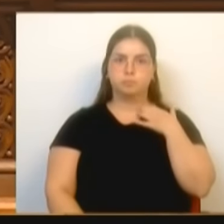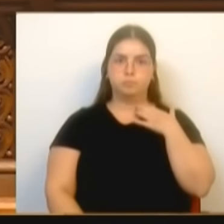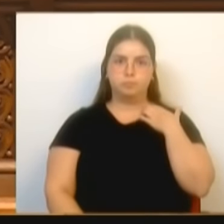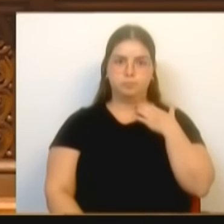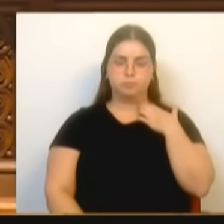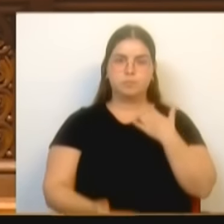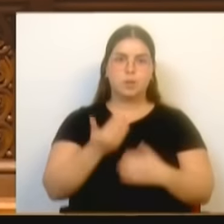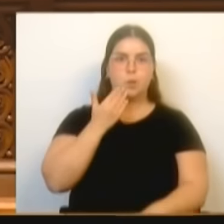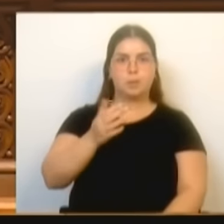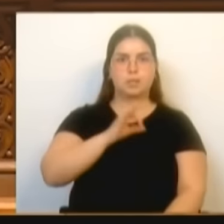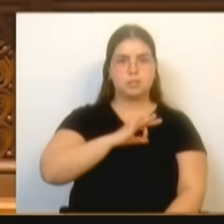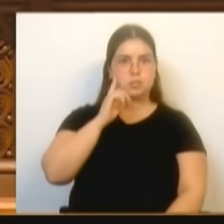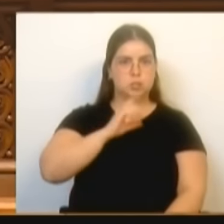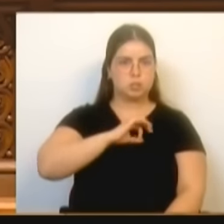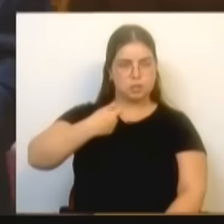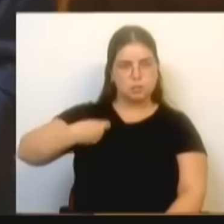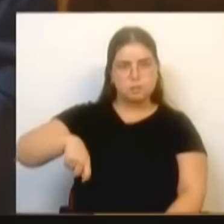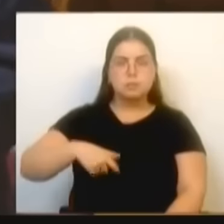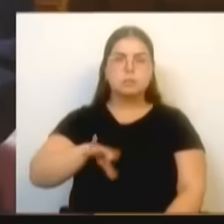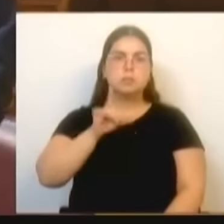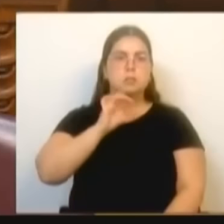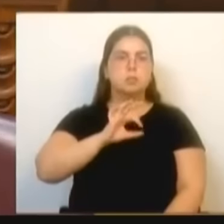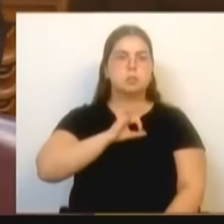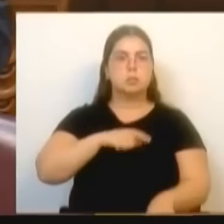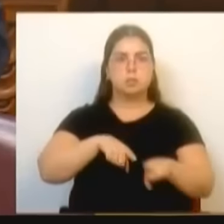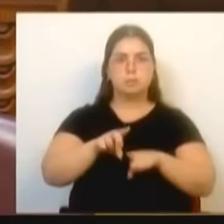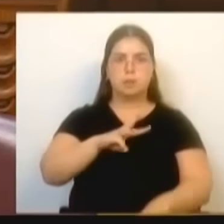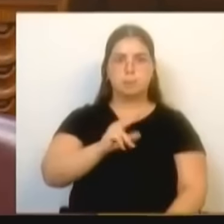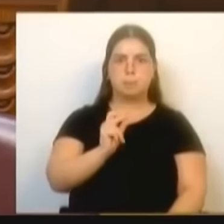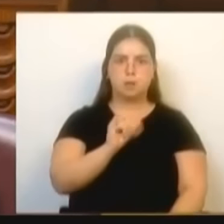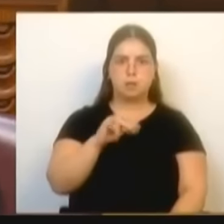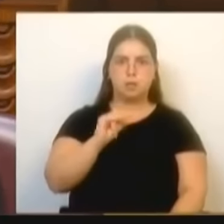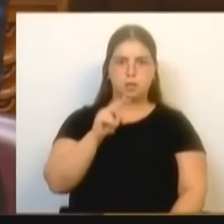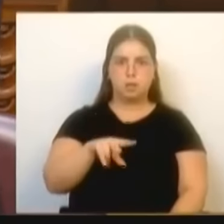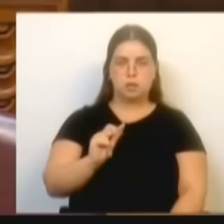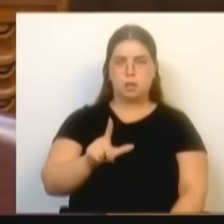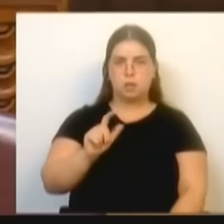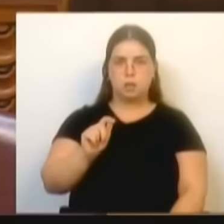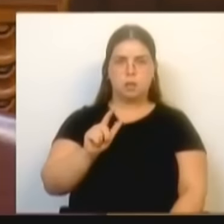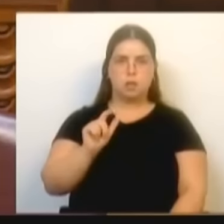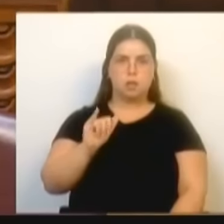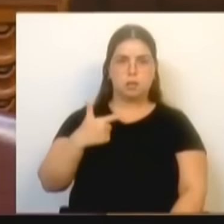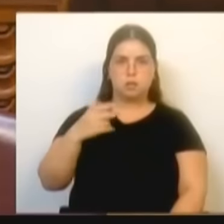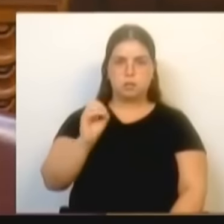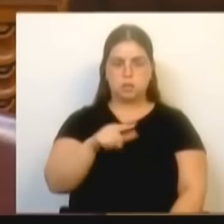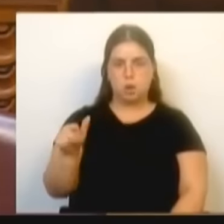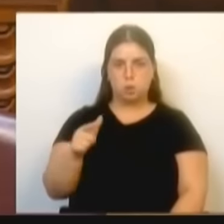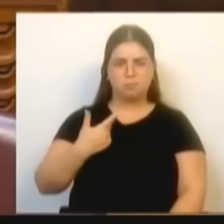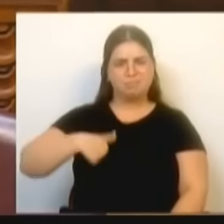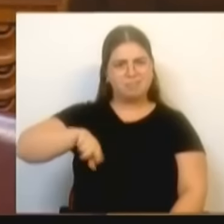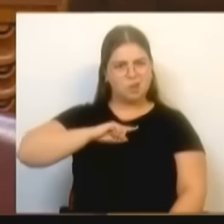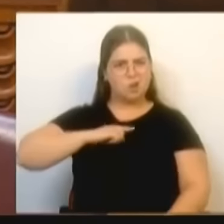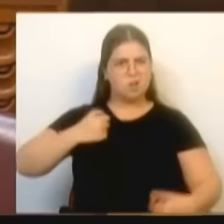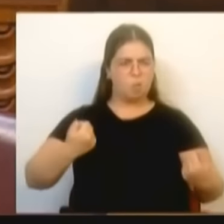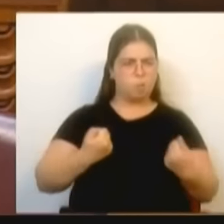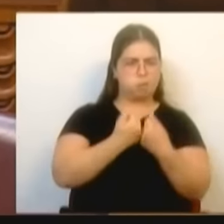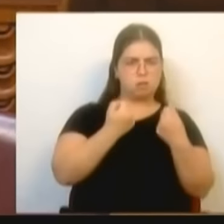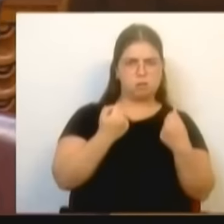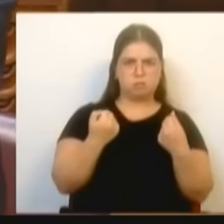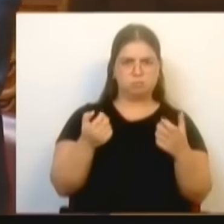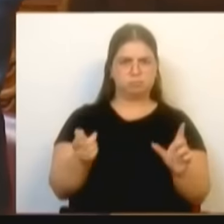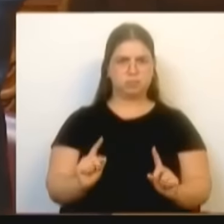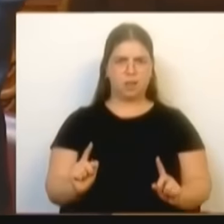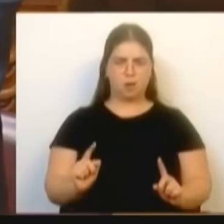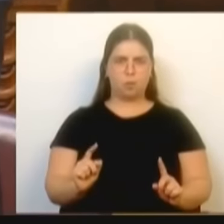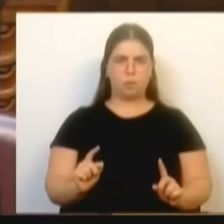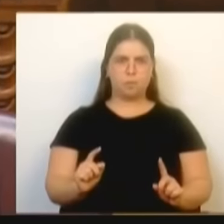Obrigado, Sr. Presidente. A Sra. Deputada Mariana Leitão, não fomos nós que metemos uns contra os outros quem saiu